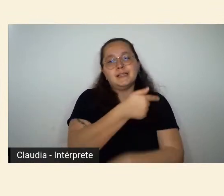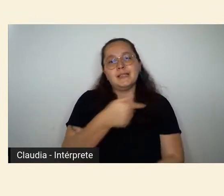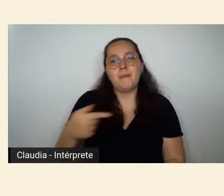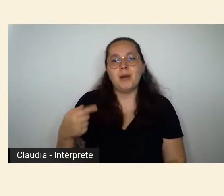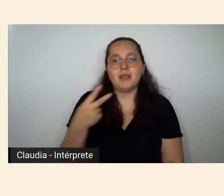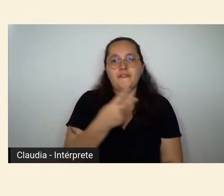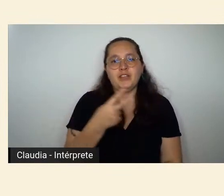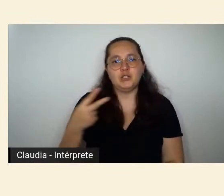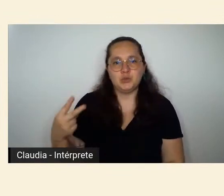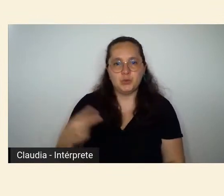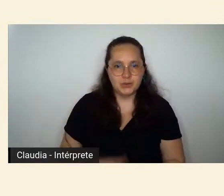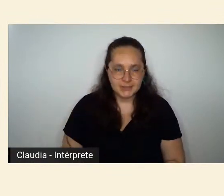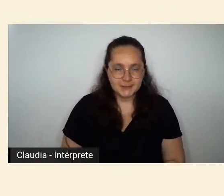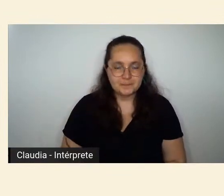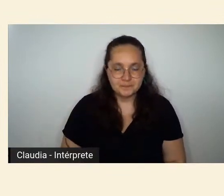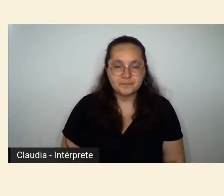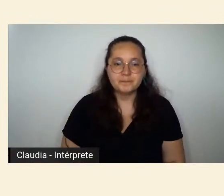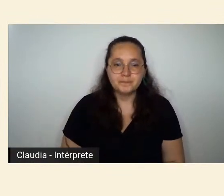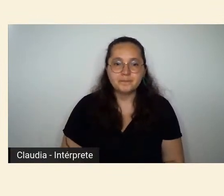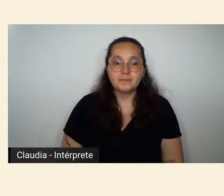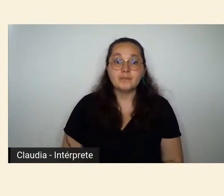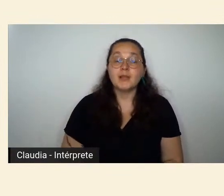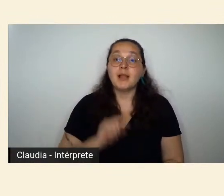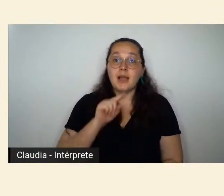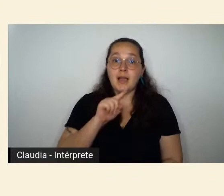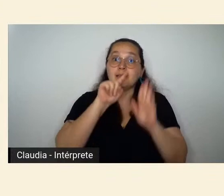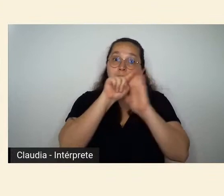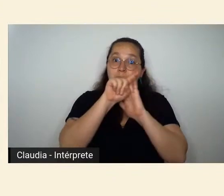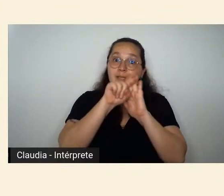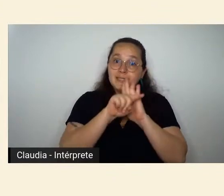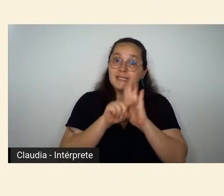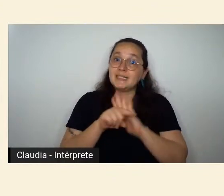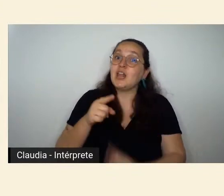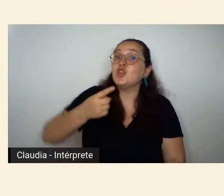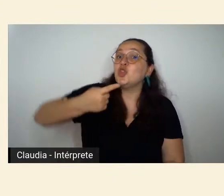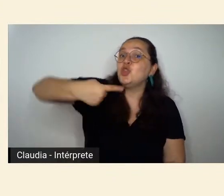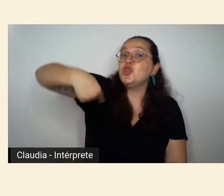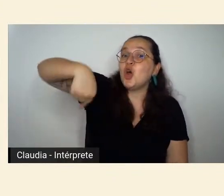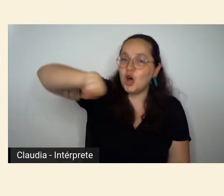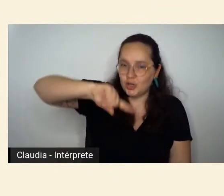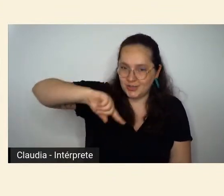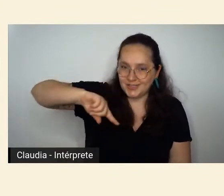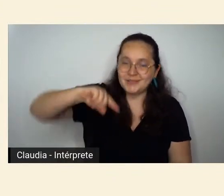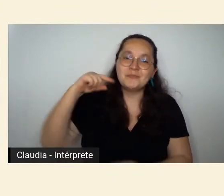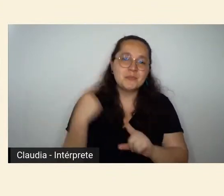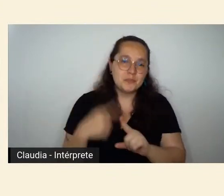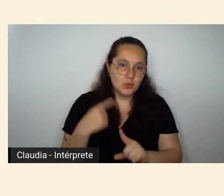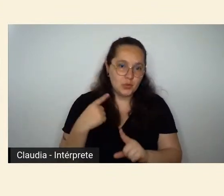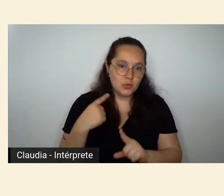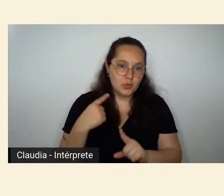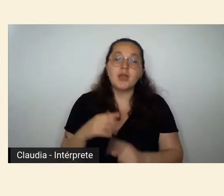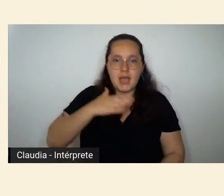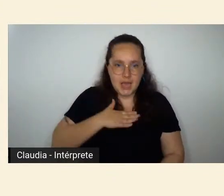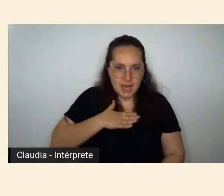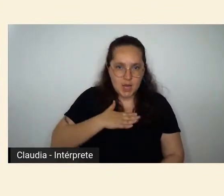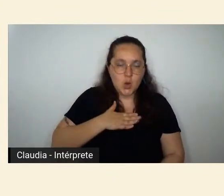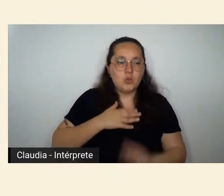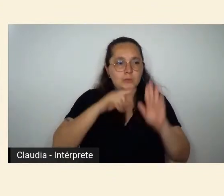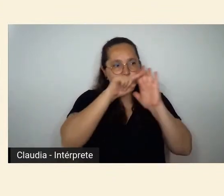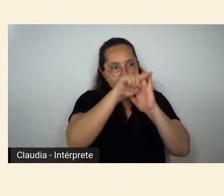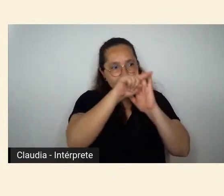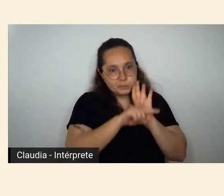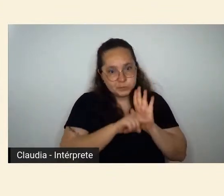pesquisa que nós realizamos, eu falo nós, porque ela foi realizada por mim e por meu